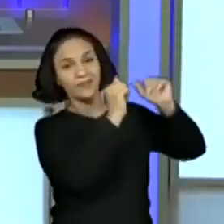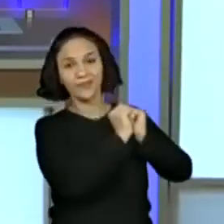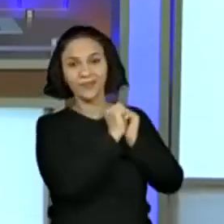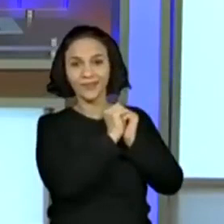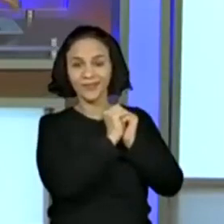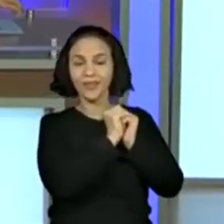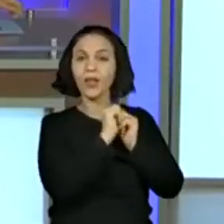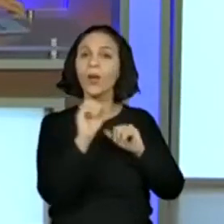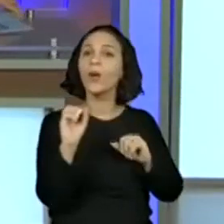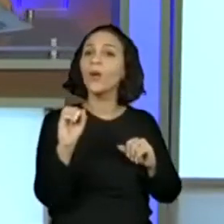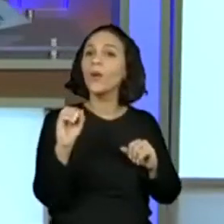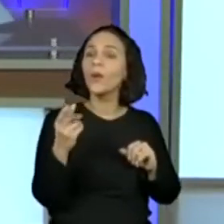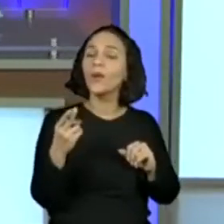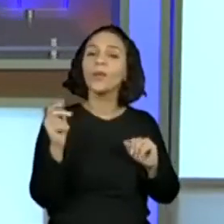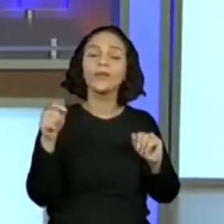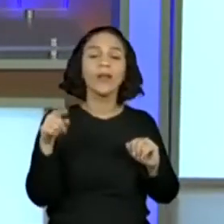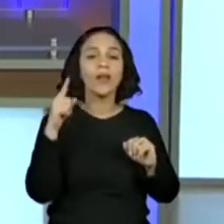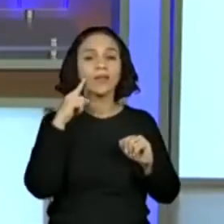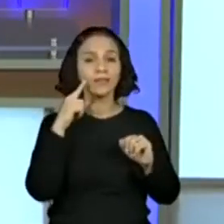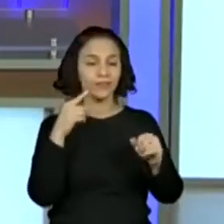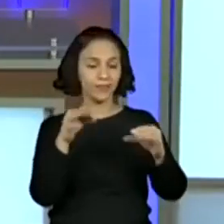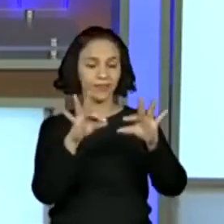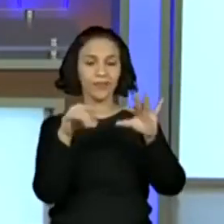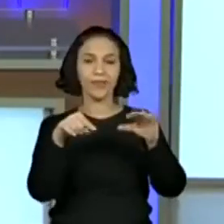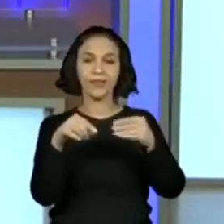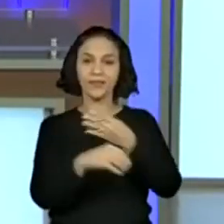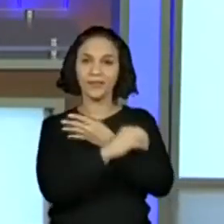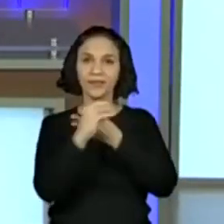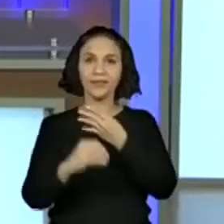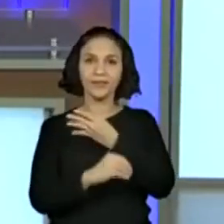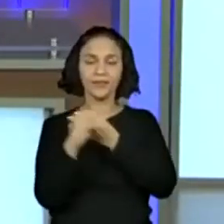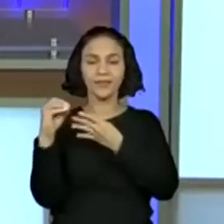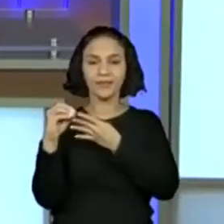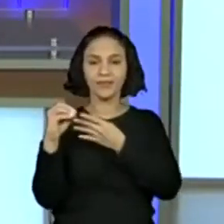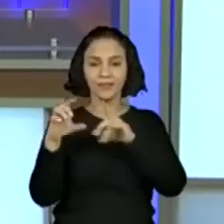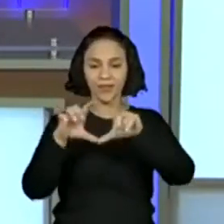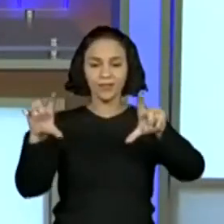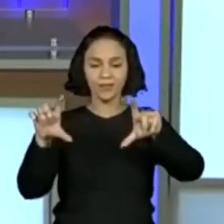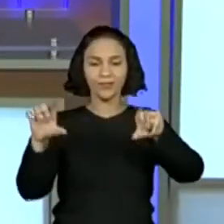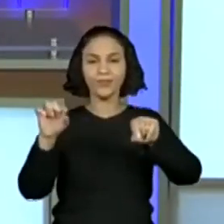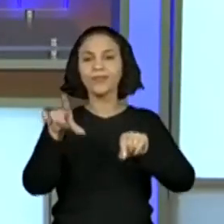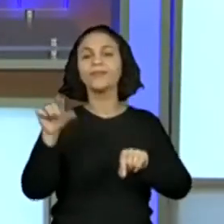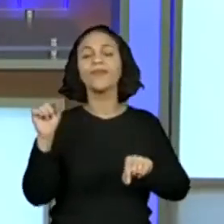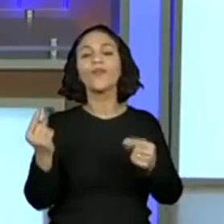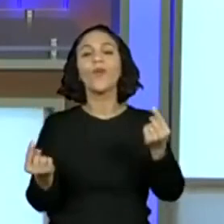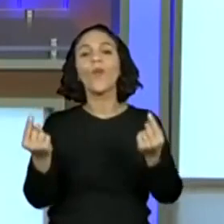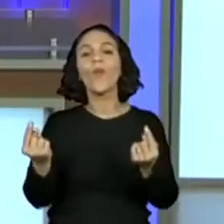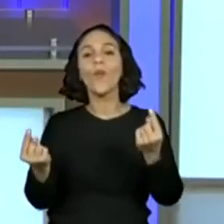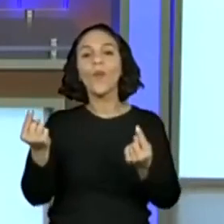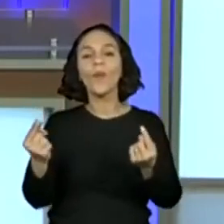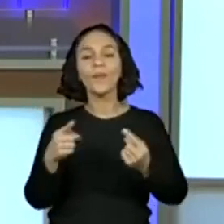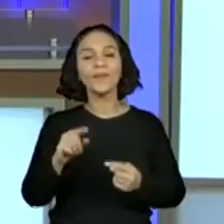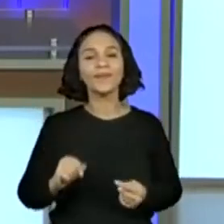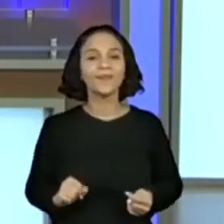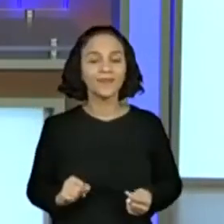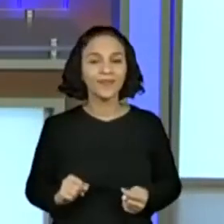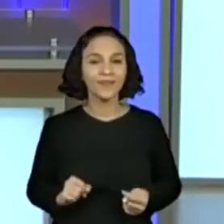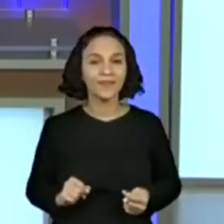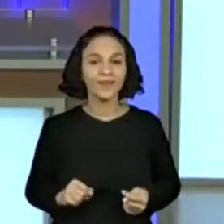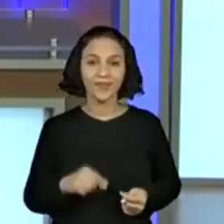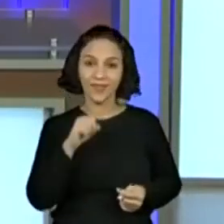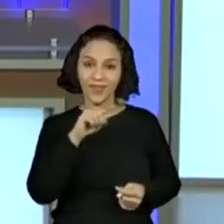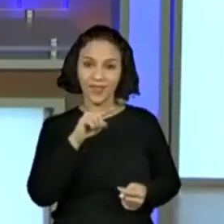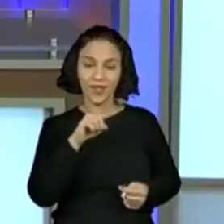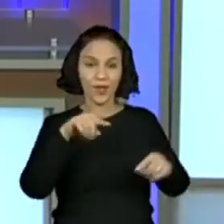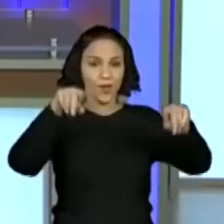ou a gente pode medir a ficha do centro de mídias. O que vocês preferem? A ficha